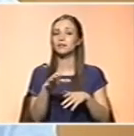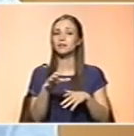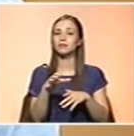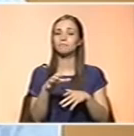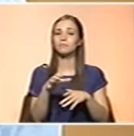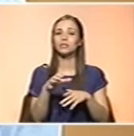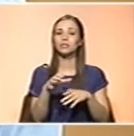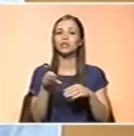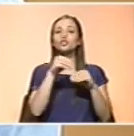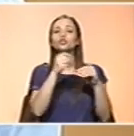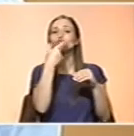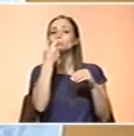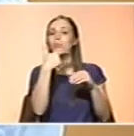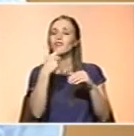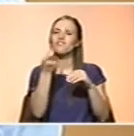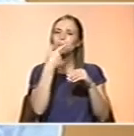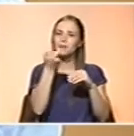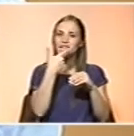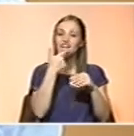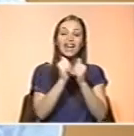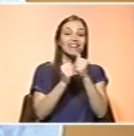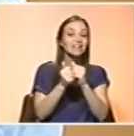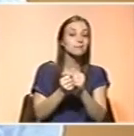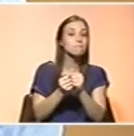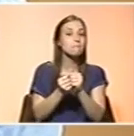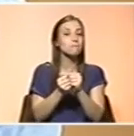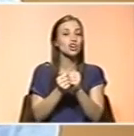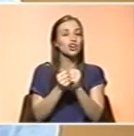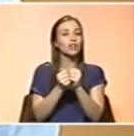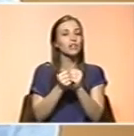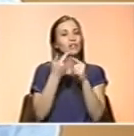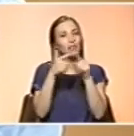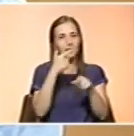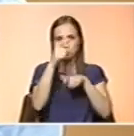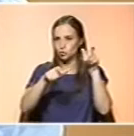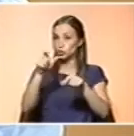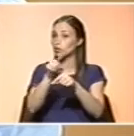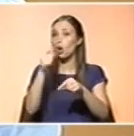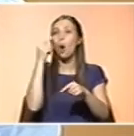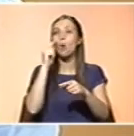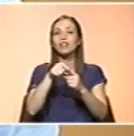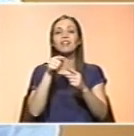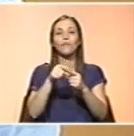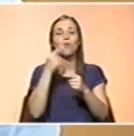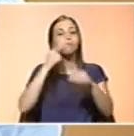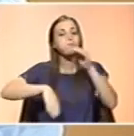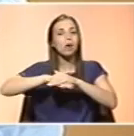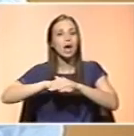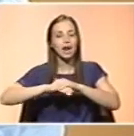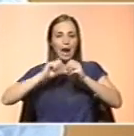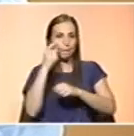diferentes daqueles da população em geral. Normal, claro. Os objetivos deles são recuperar mais rápido, diminuir o risco de lesão,